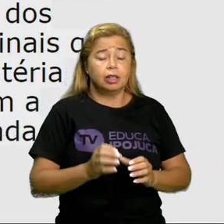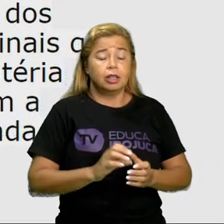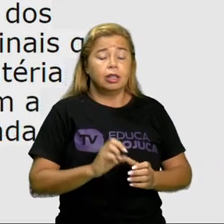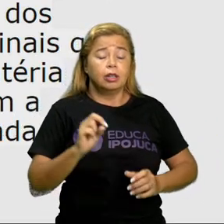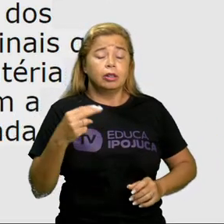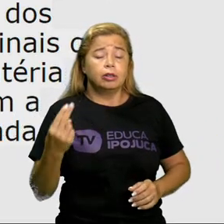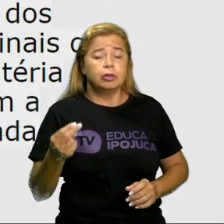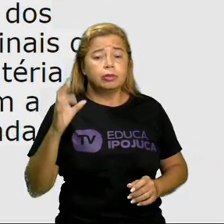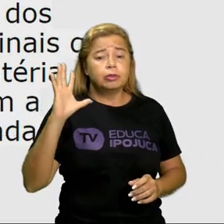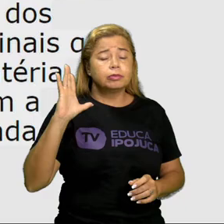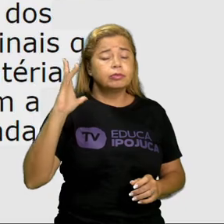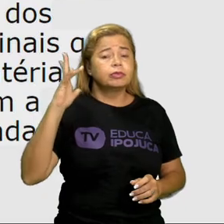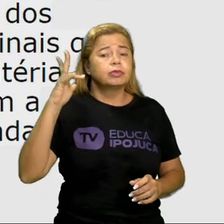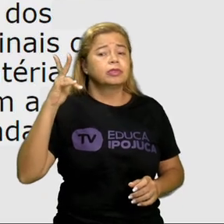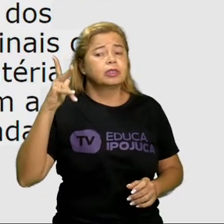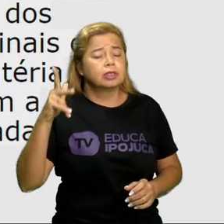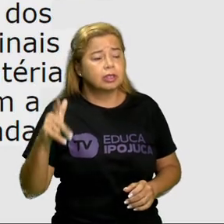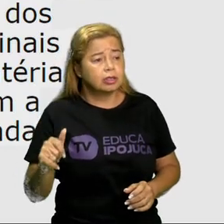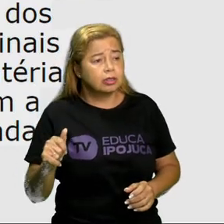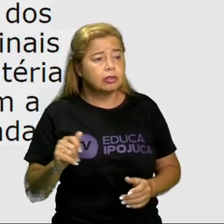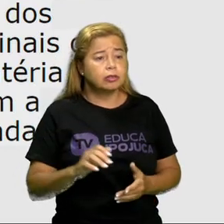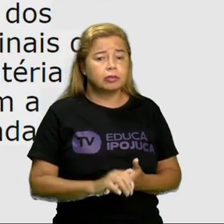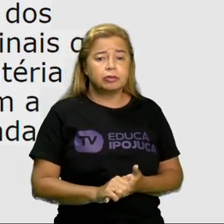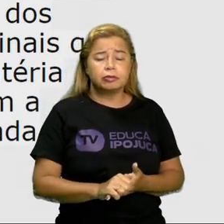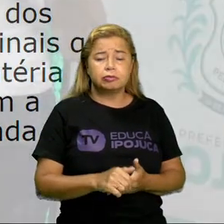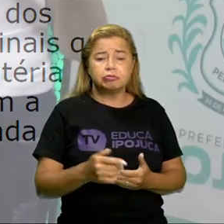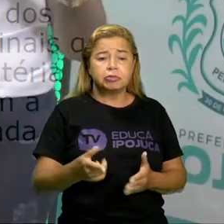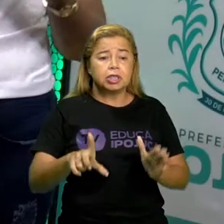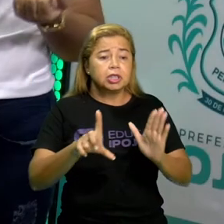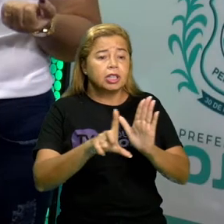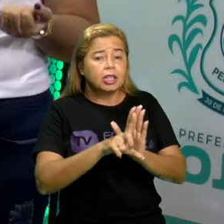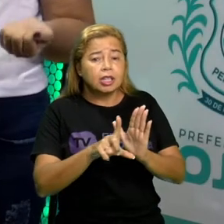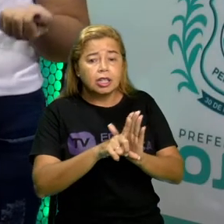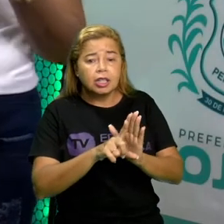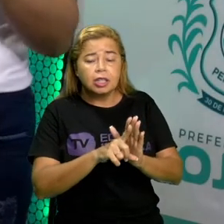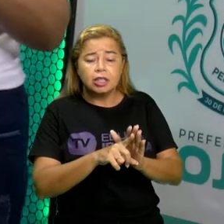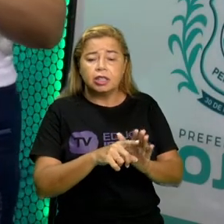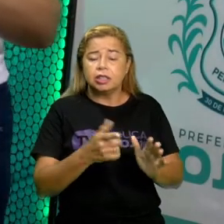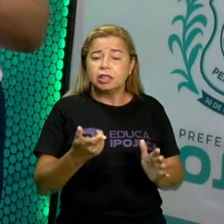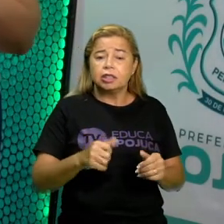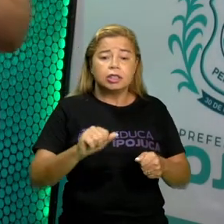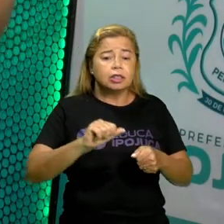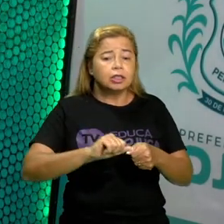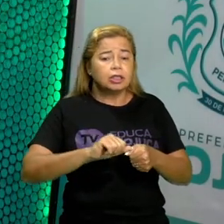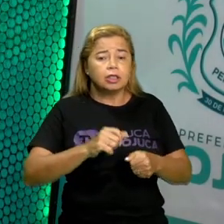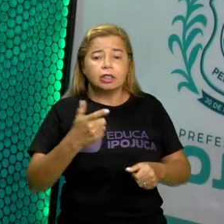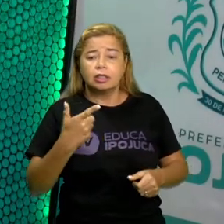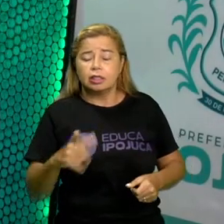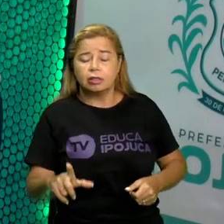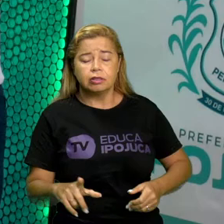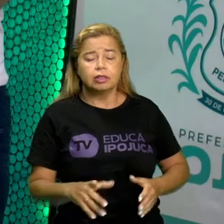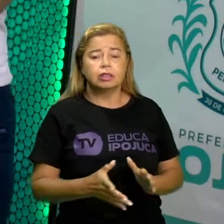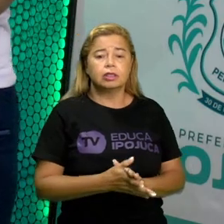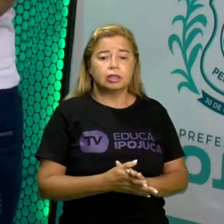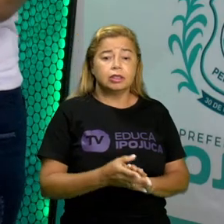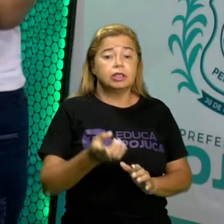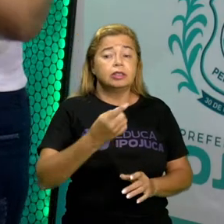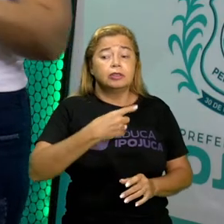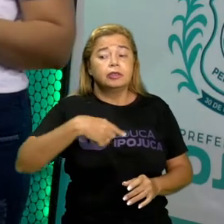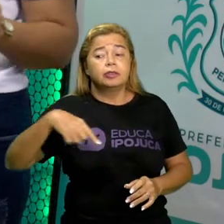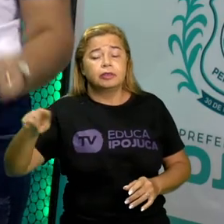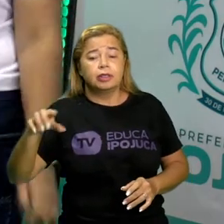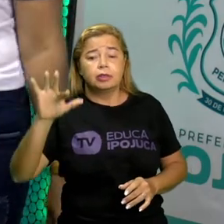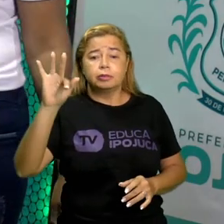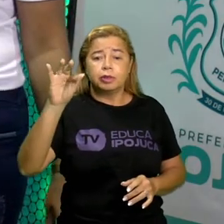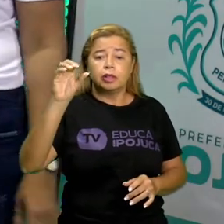caso de justiça que não foi resolvido na delegacia. Aí também vai para o fórum para ser